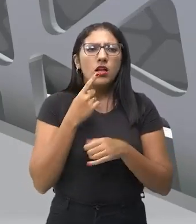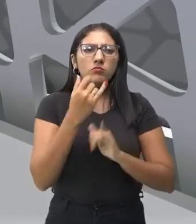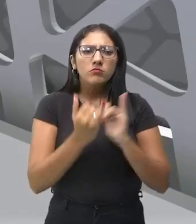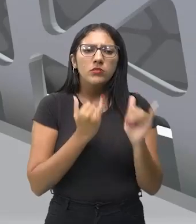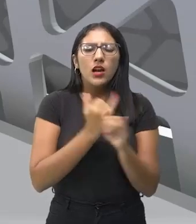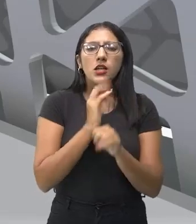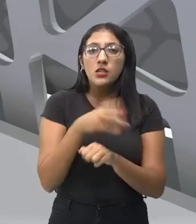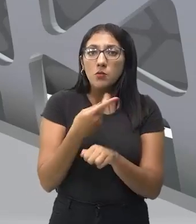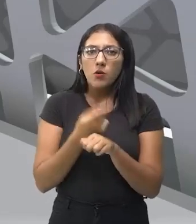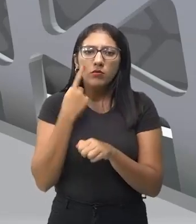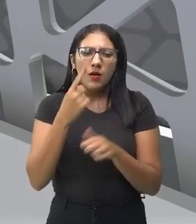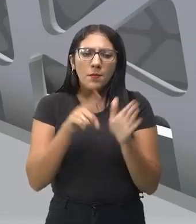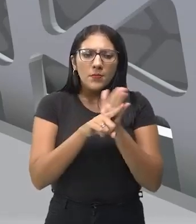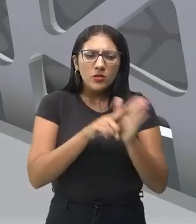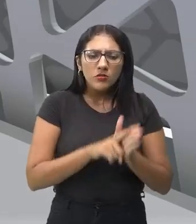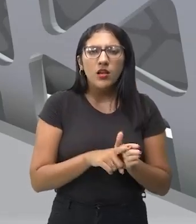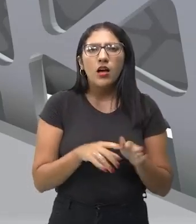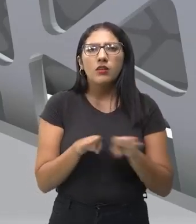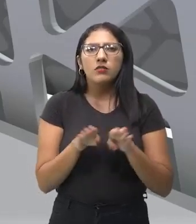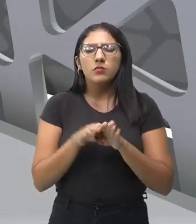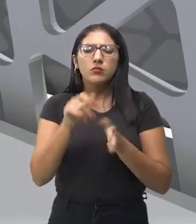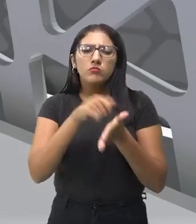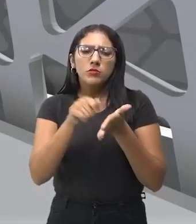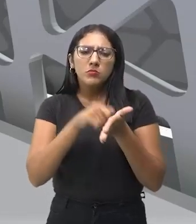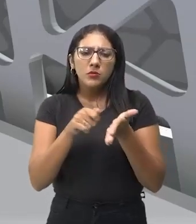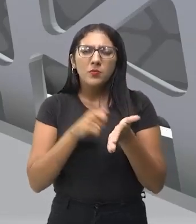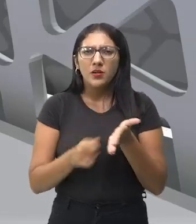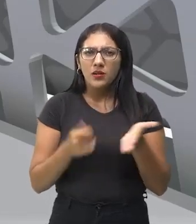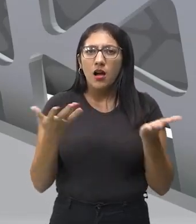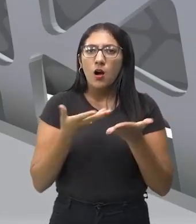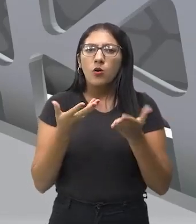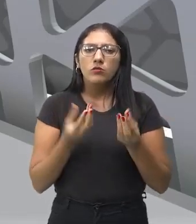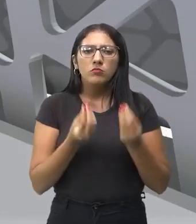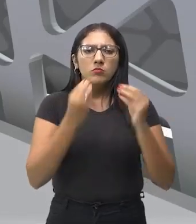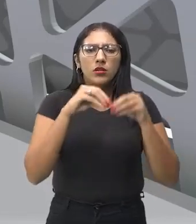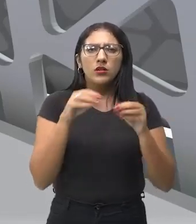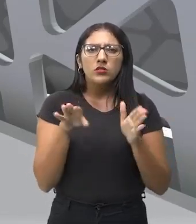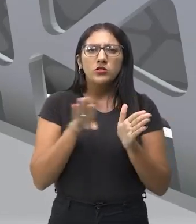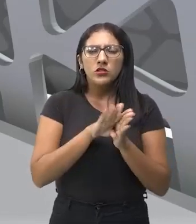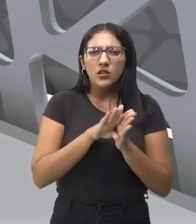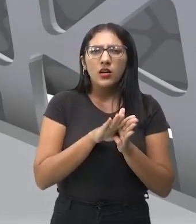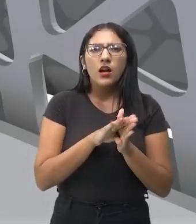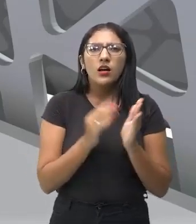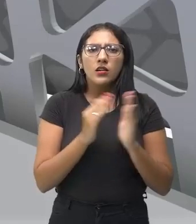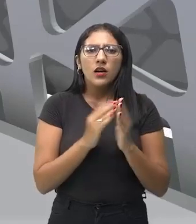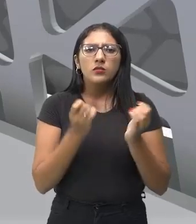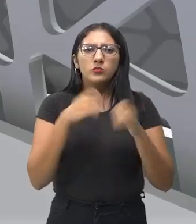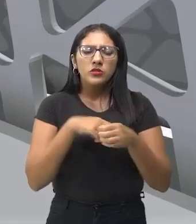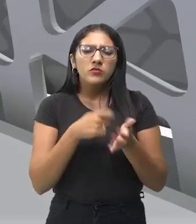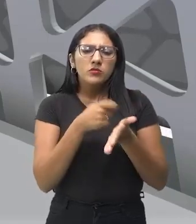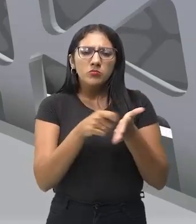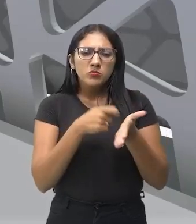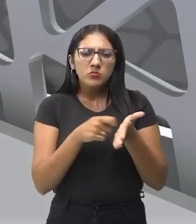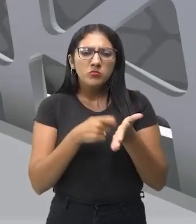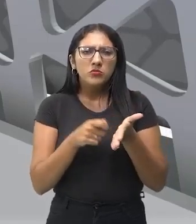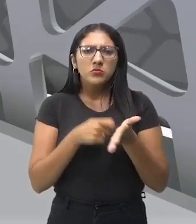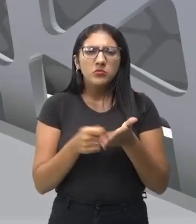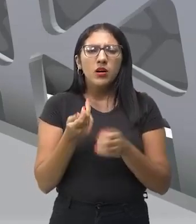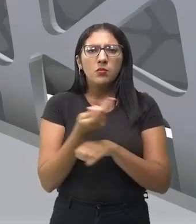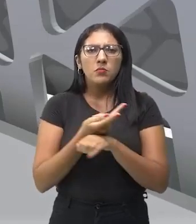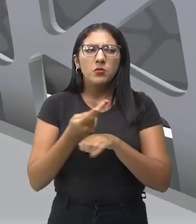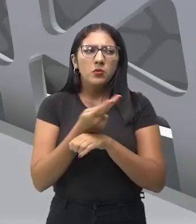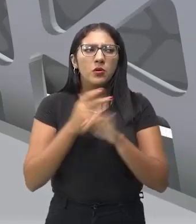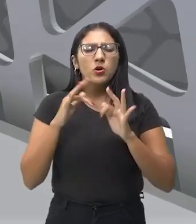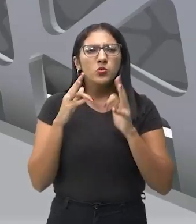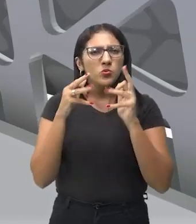a internet, e fizeram suas anotações, deem uma pesquisada, quando chegarem em casa, pesquisem aí, vão verificar, vão